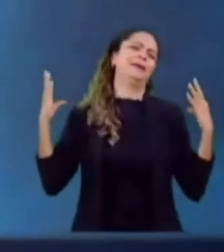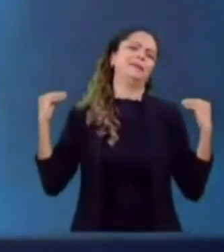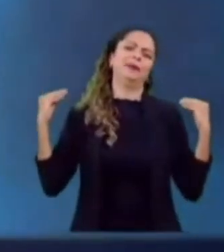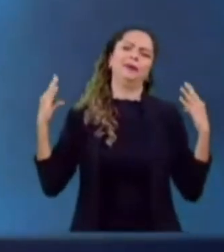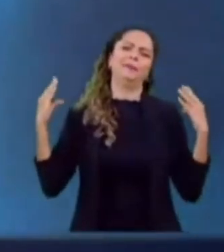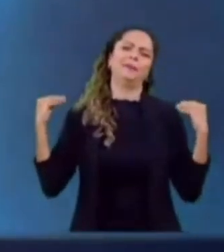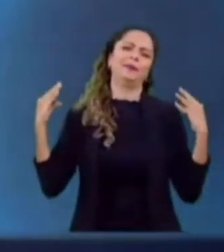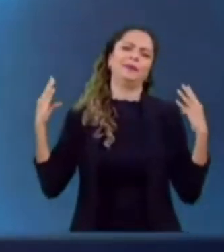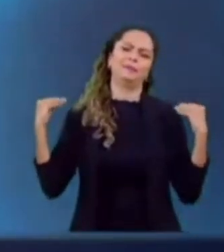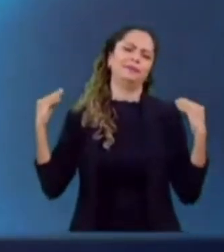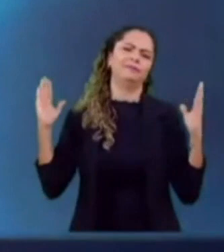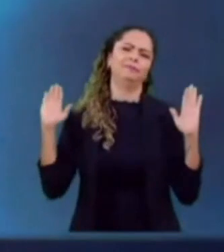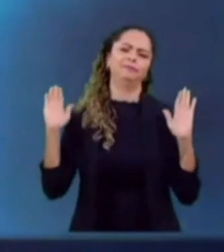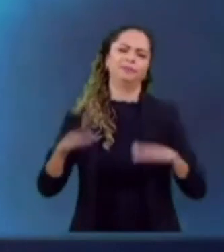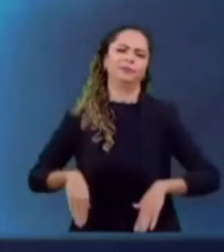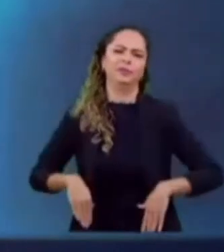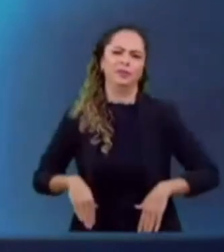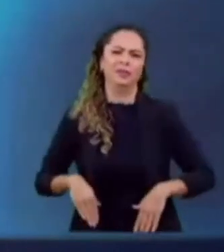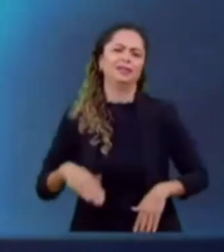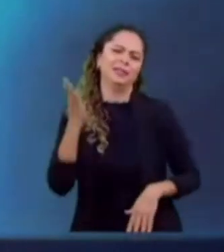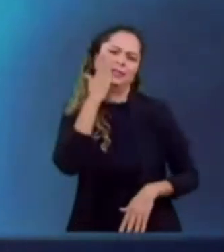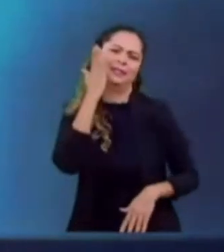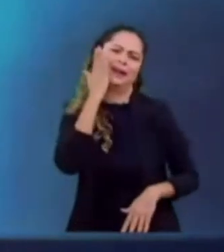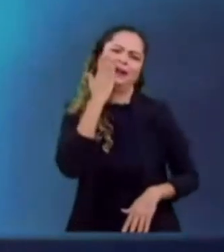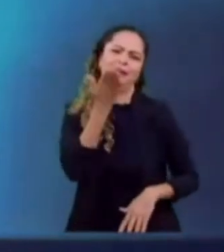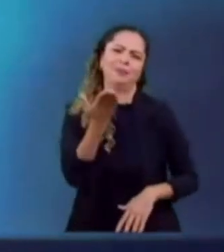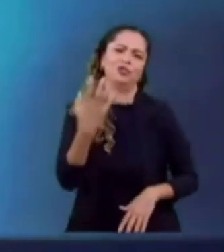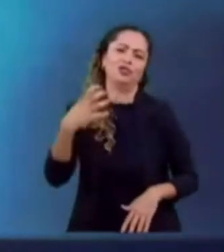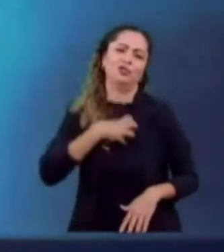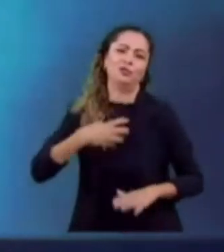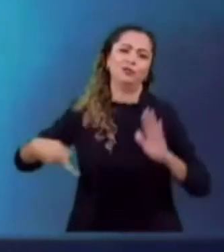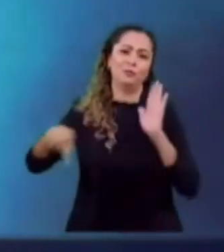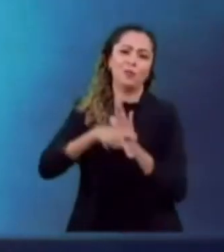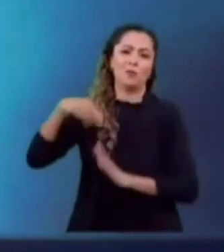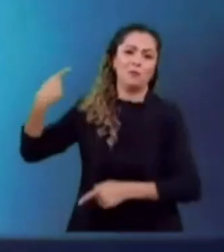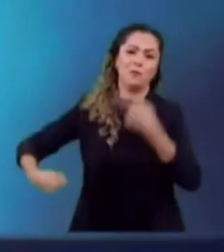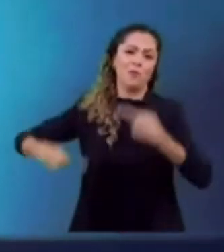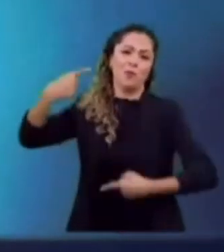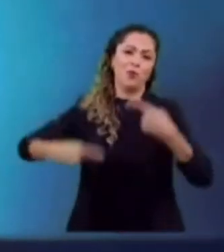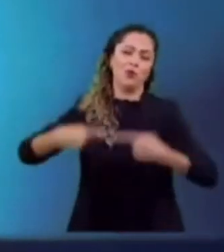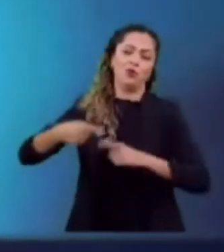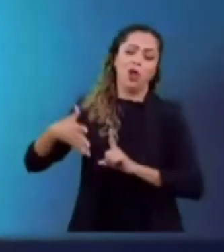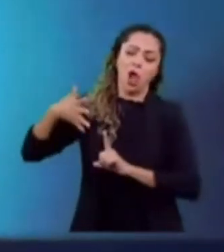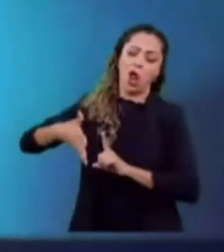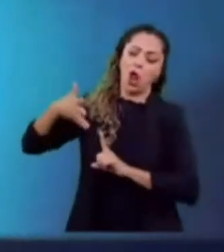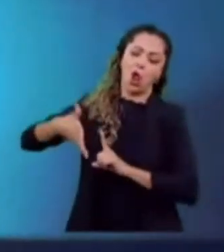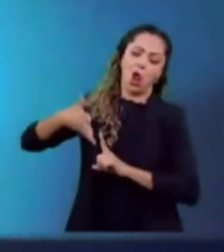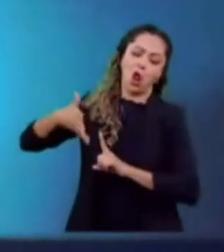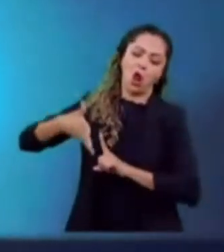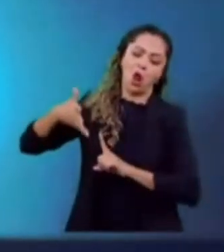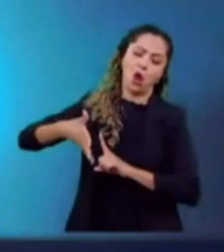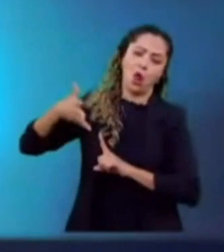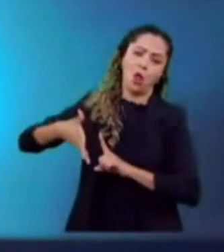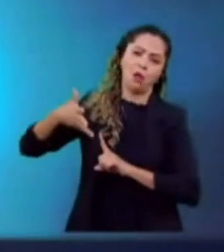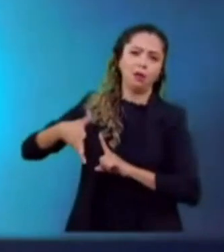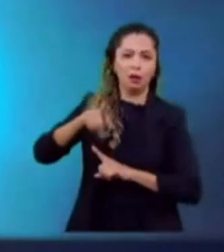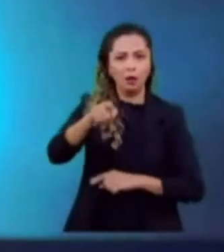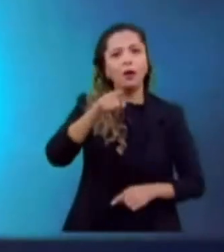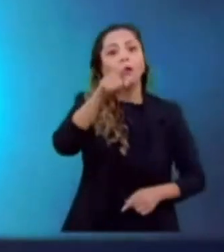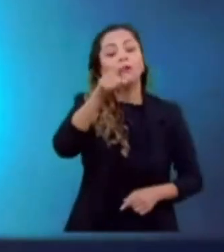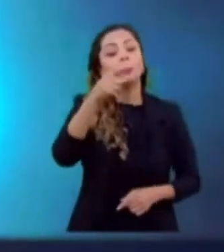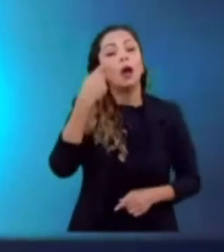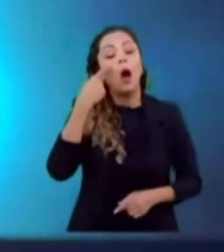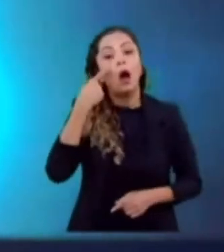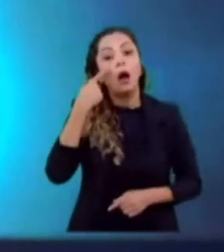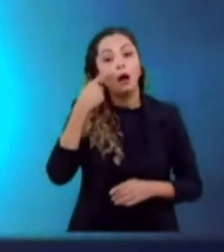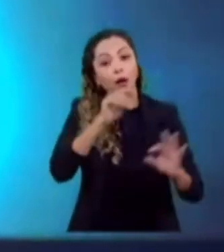acostumados com esse tipo de discurso político, mas eu quero convidar você para olhar. Olhar para os candidatos que defendem